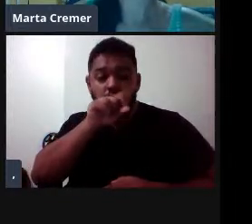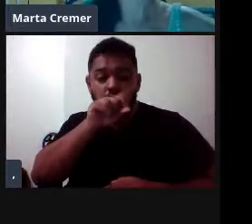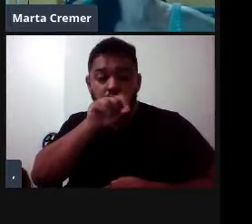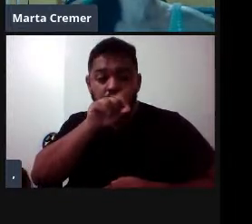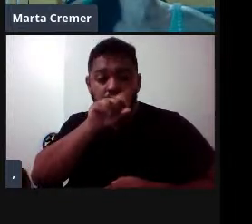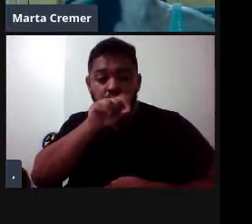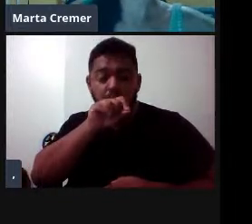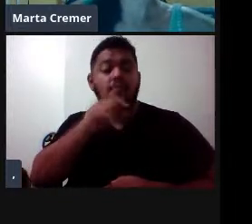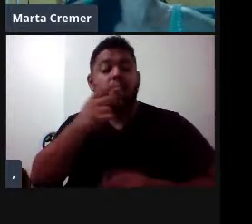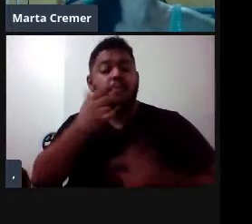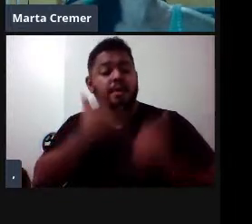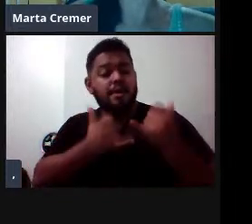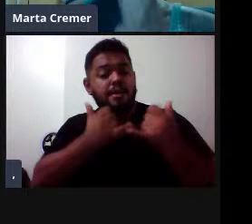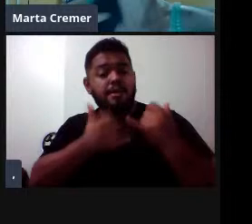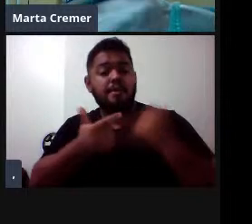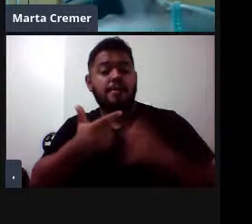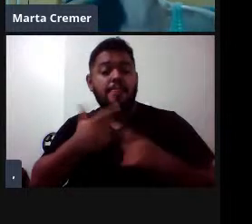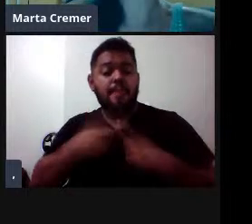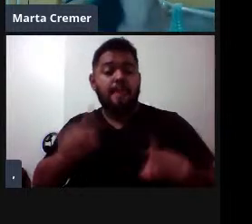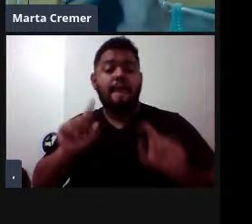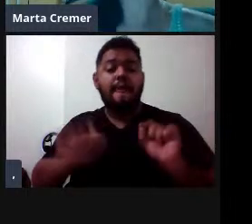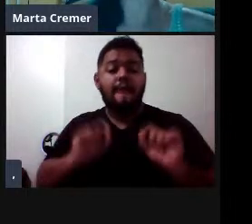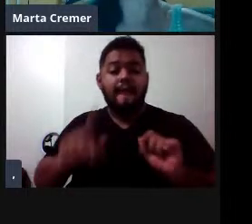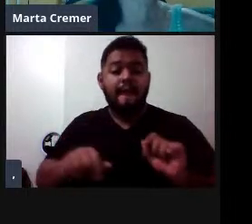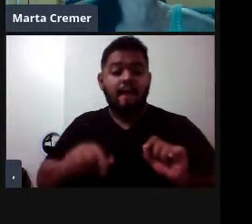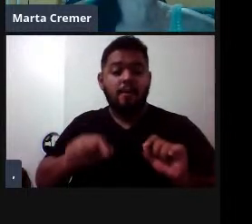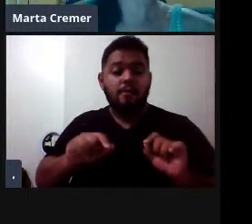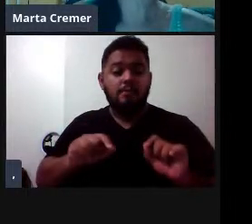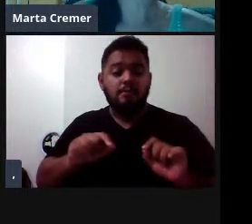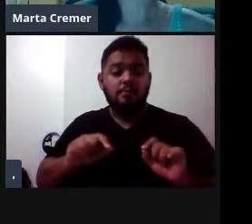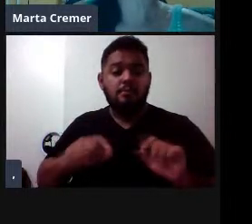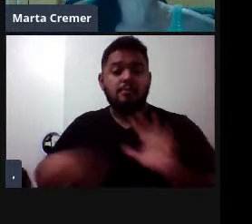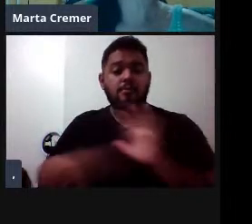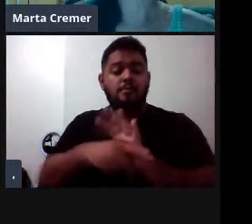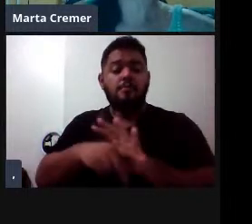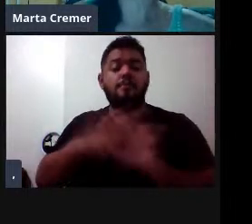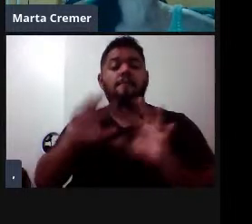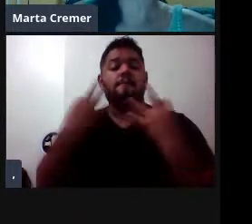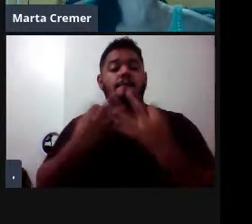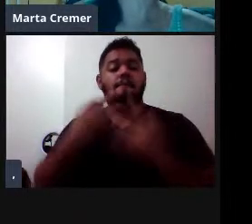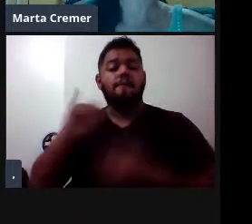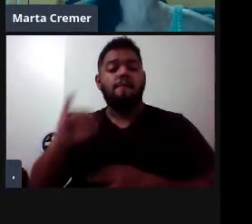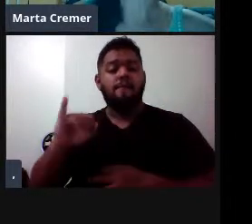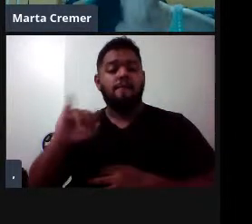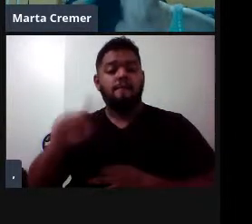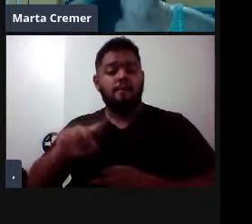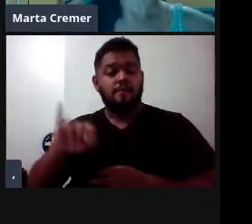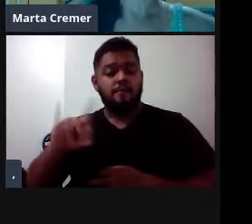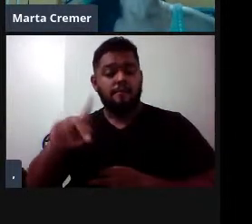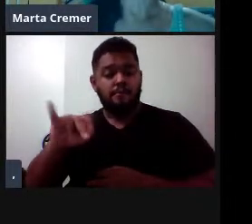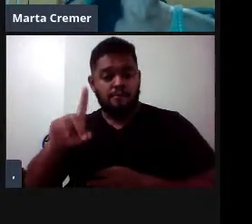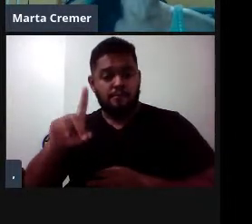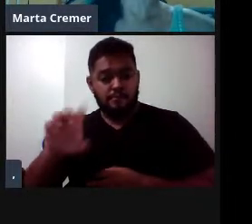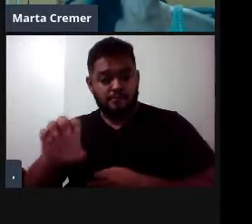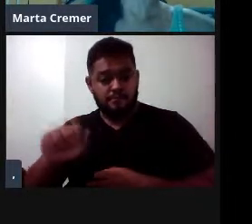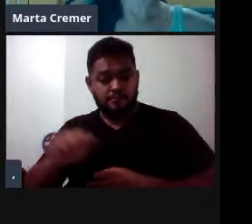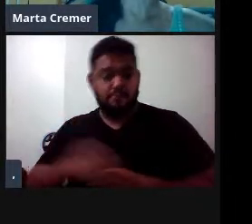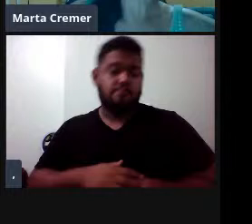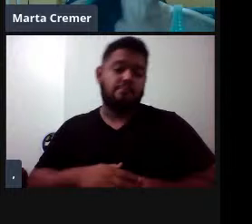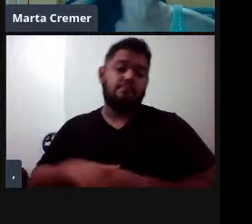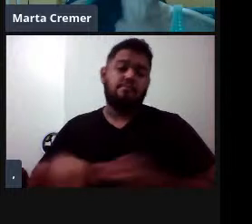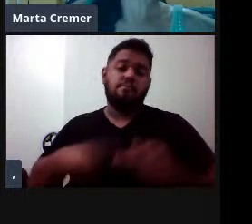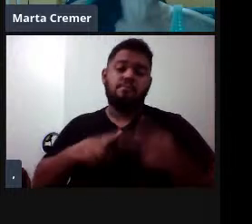golfinho, mas é dessa família Zifid, né, então são animais muito interessantes. Depois os